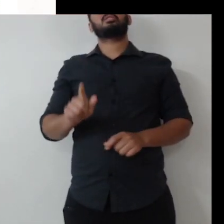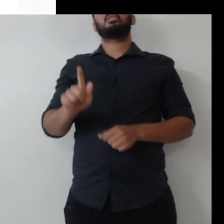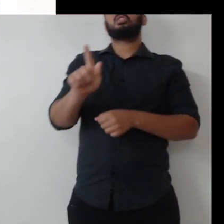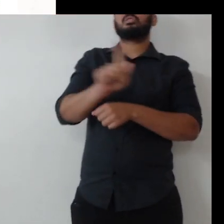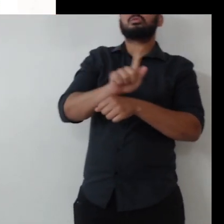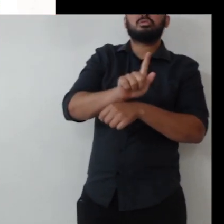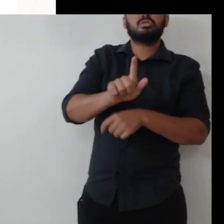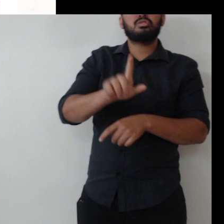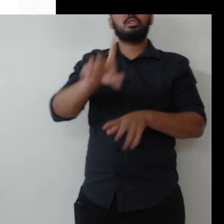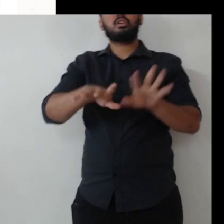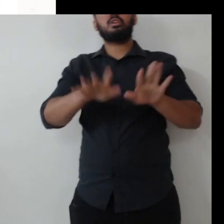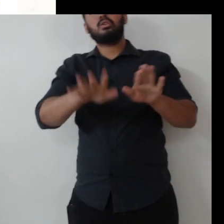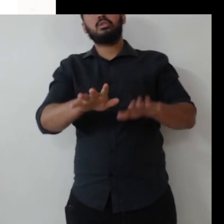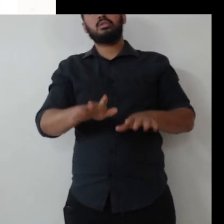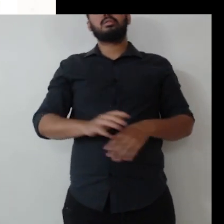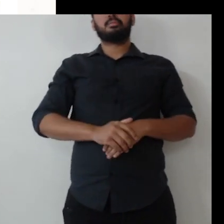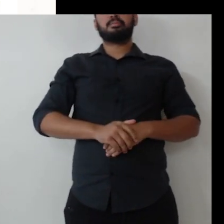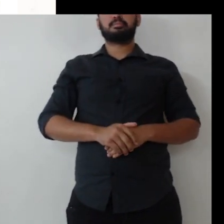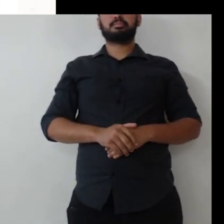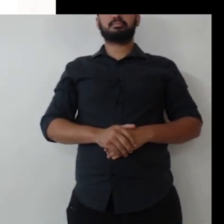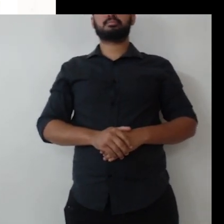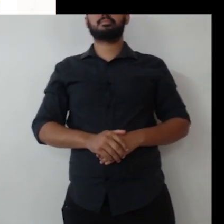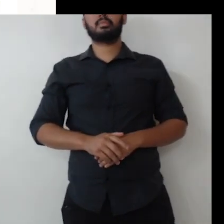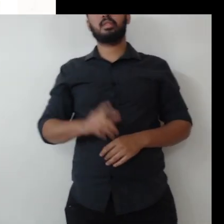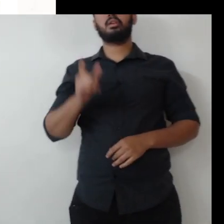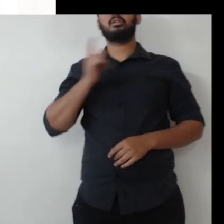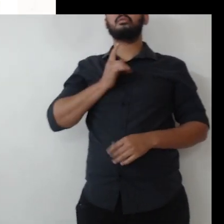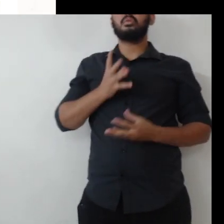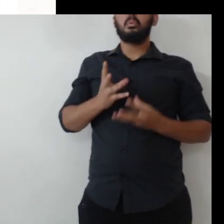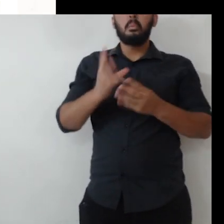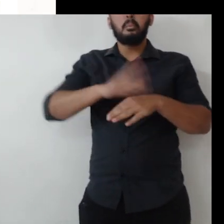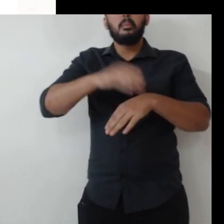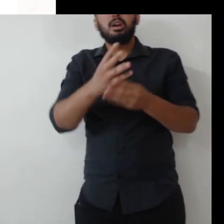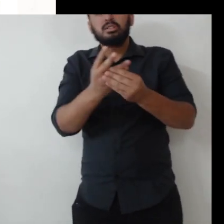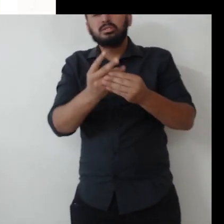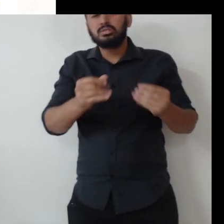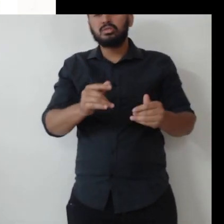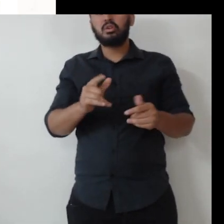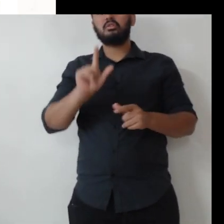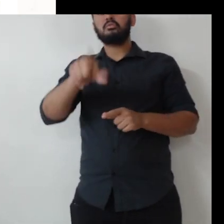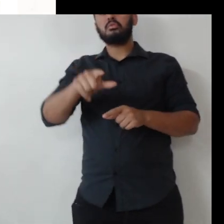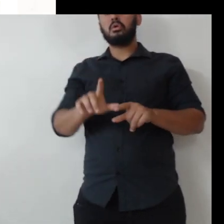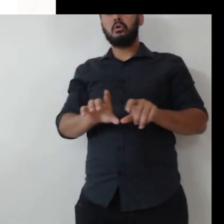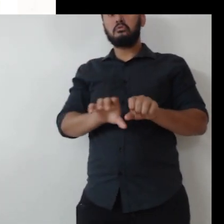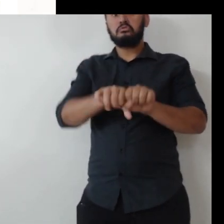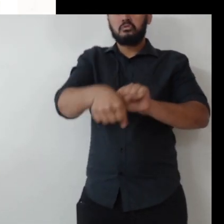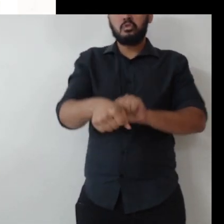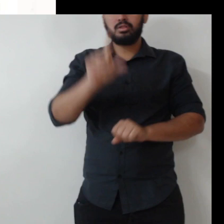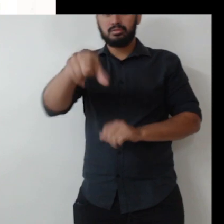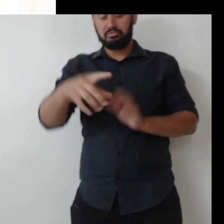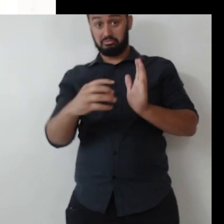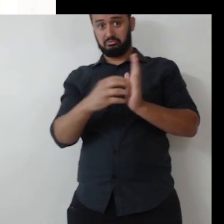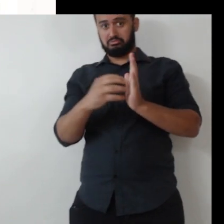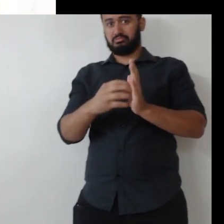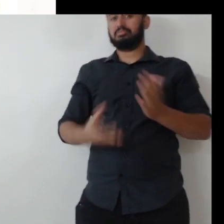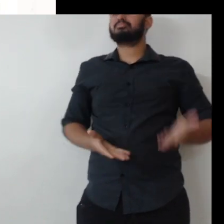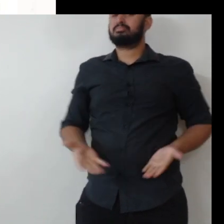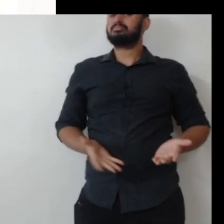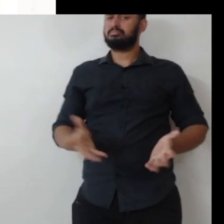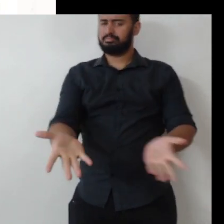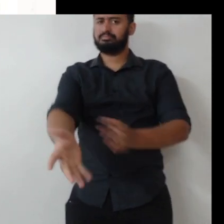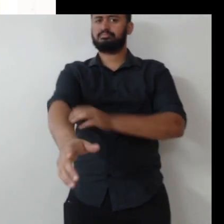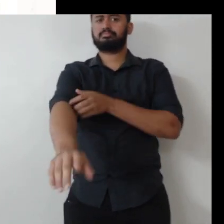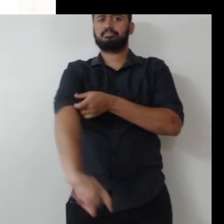resíduos, recitação sustentável, qualidade de vida, sensibilização e capacitação de servidores, é que a gente está fazendo aqui hoje, e uso racional